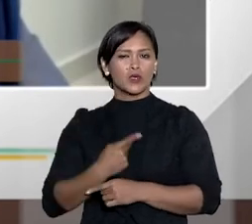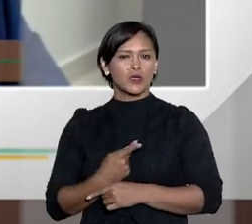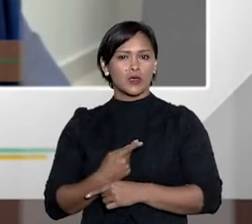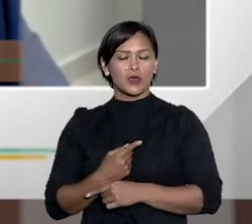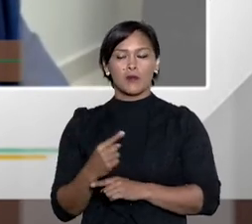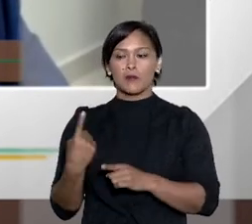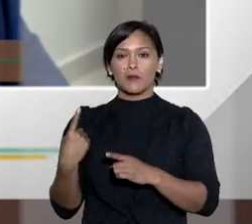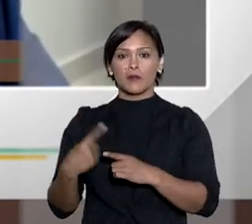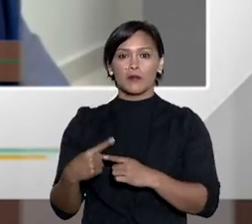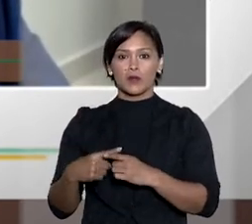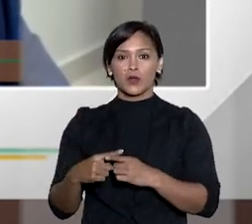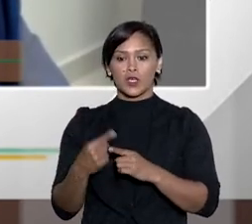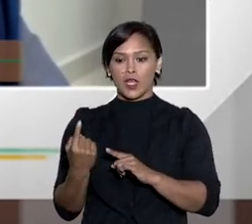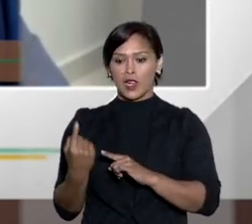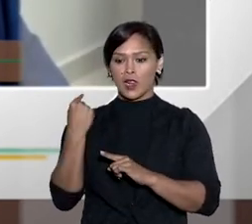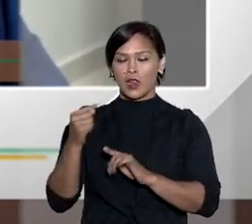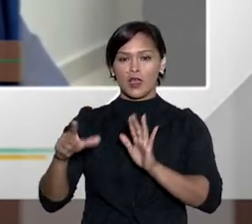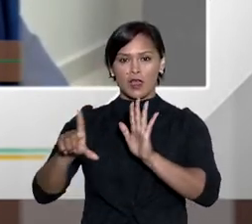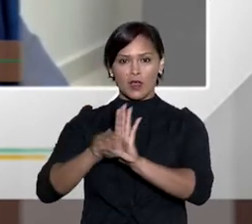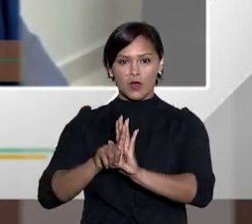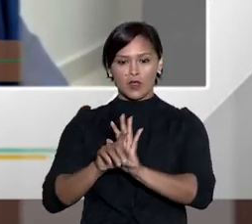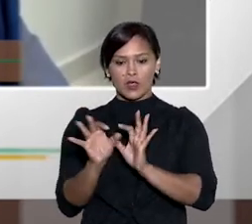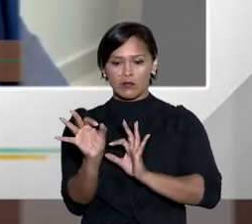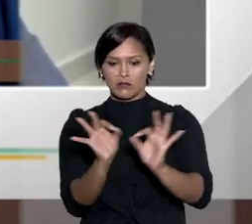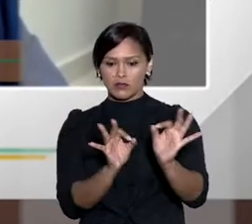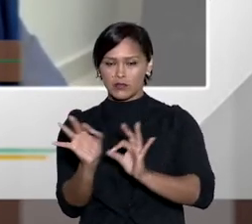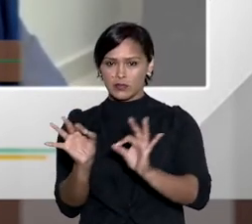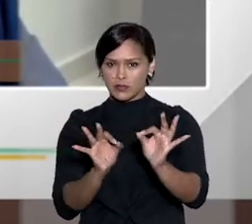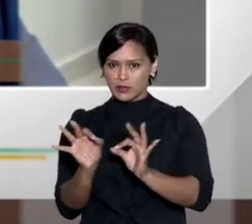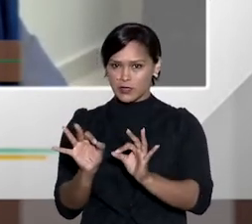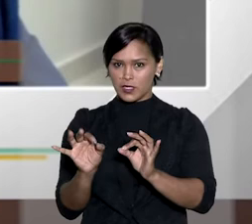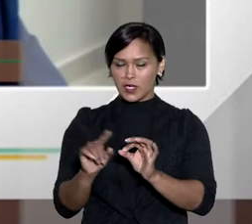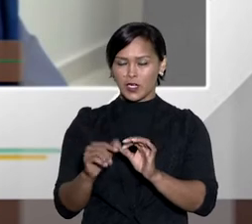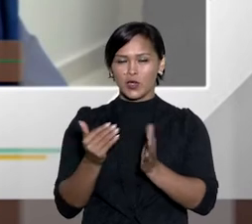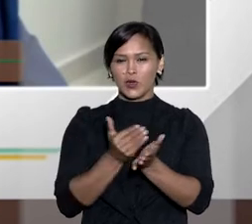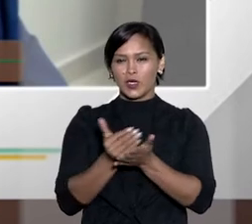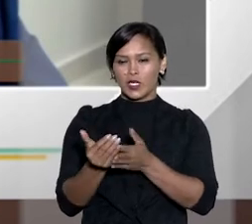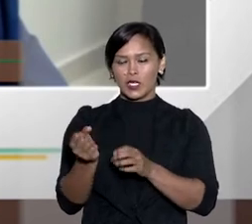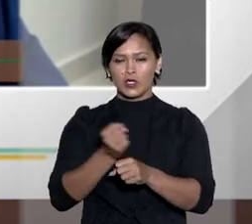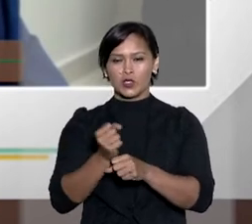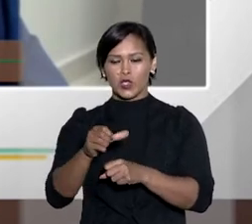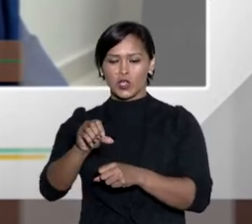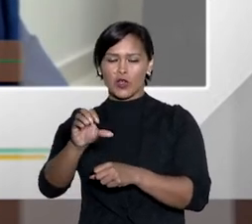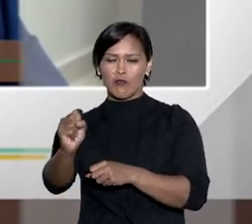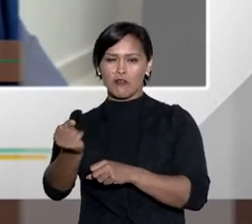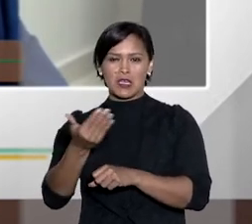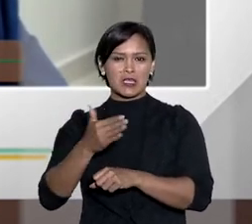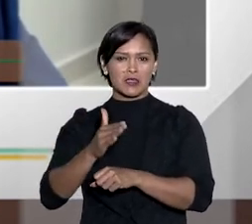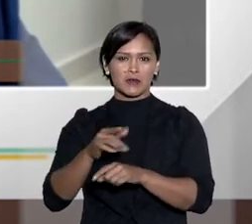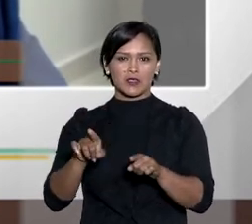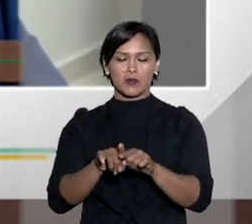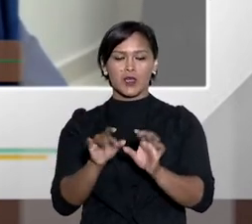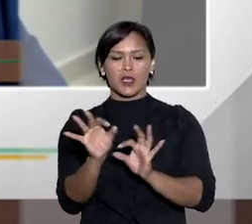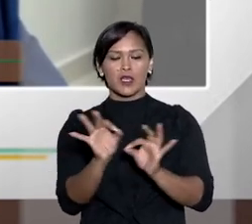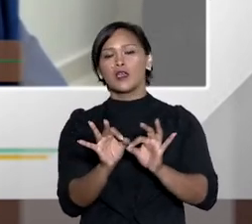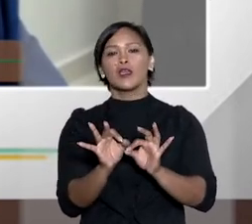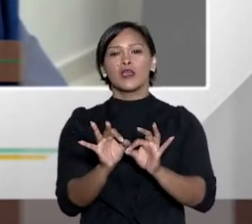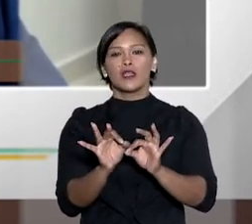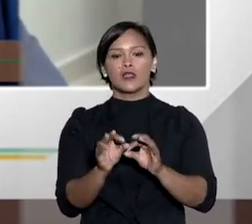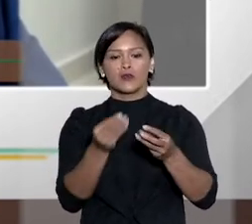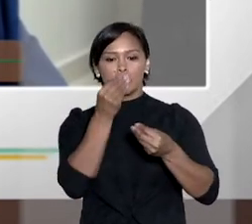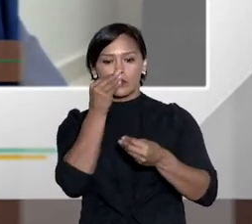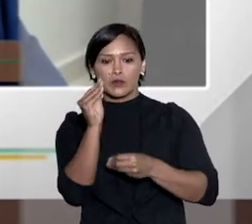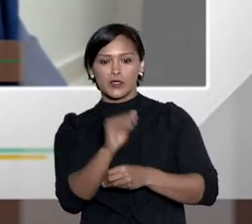Porque na época que a lei estava sendo elaborada, isso no início dos anos 90, era a forma mais comum de despejo.